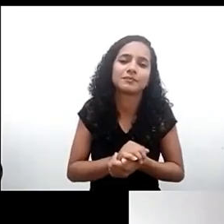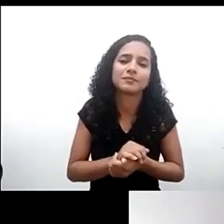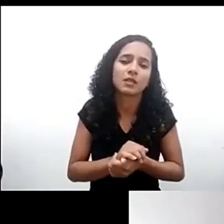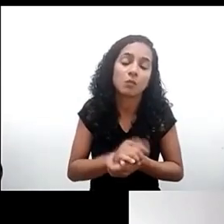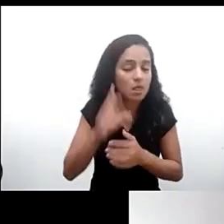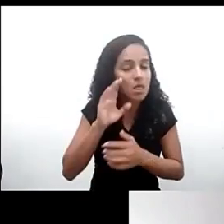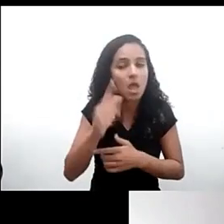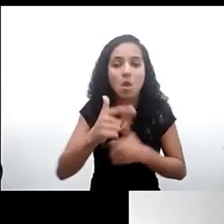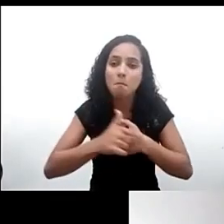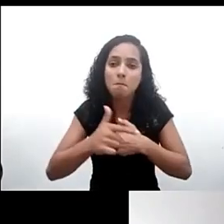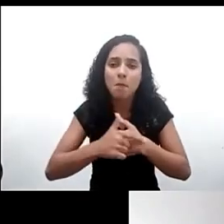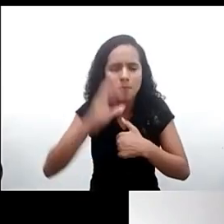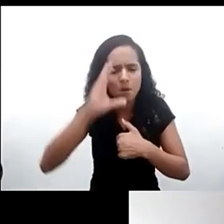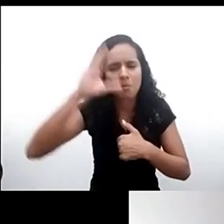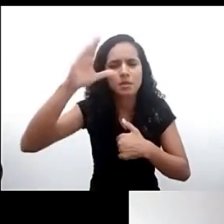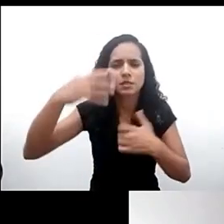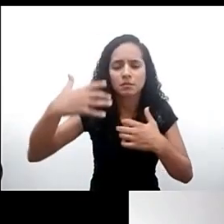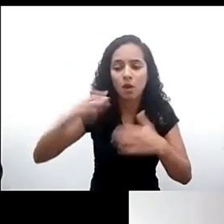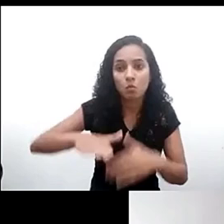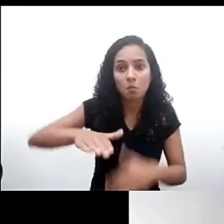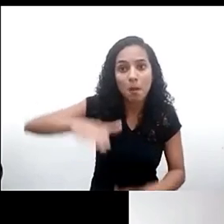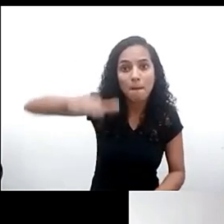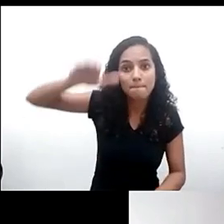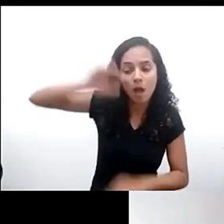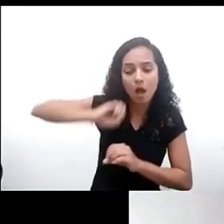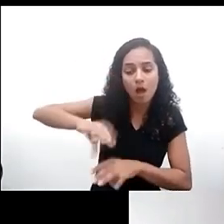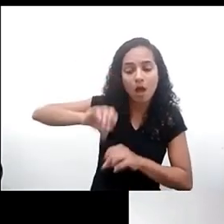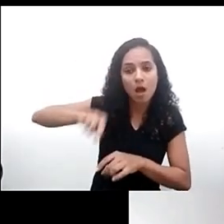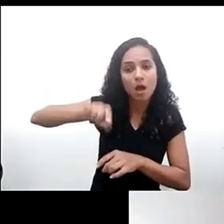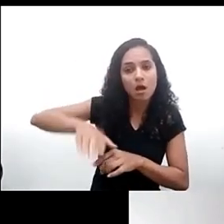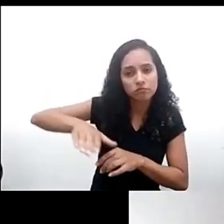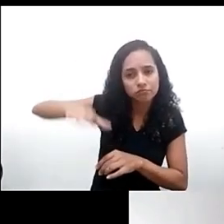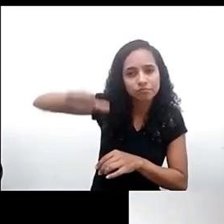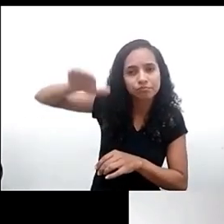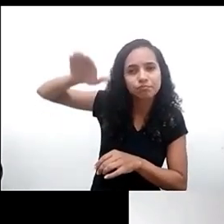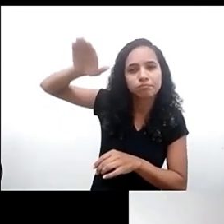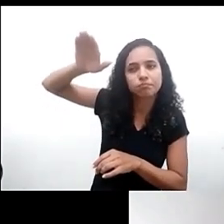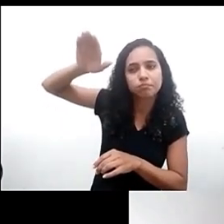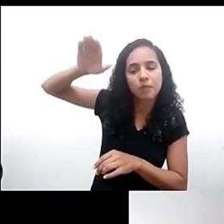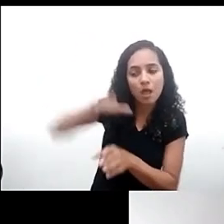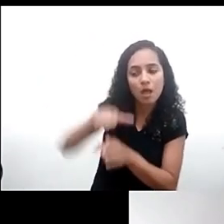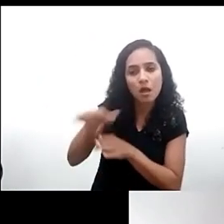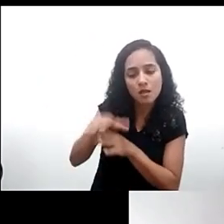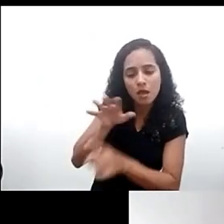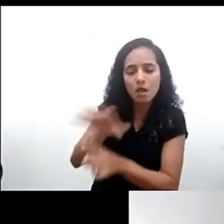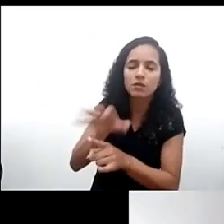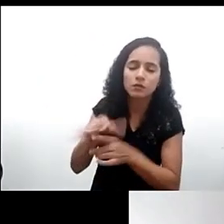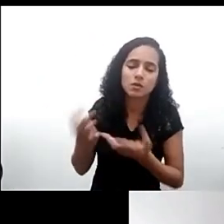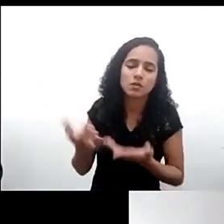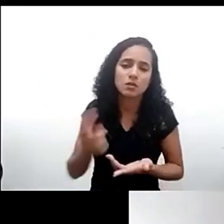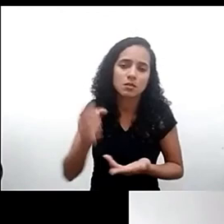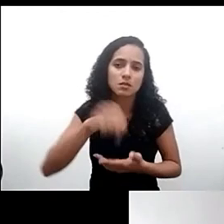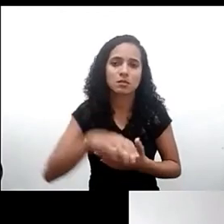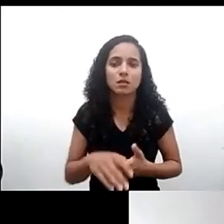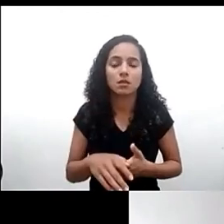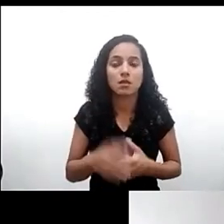central na formação de crianças e jovens com base em diversas pesquisas e investigações podemos dizer que muitas